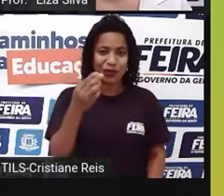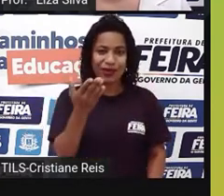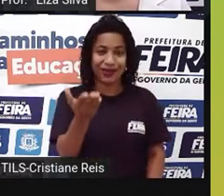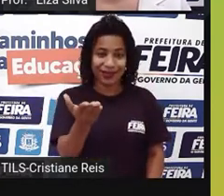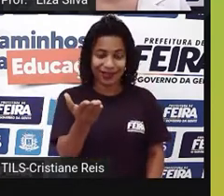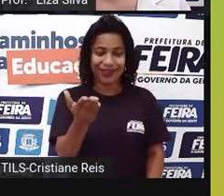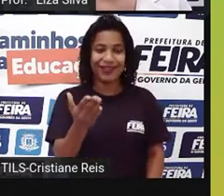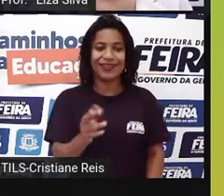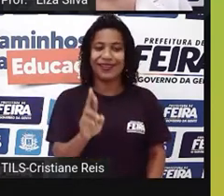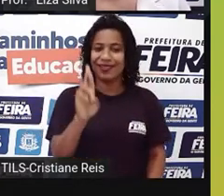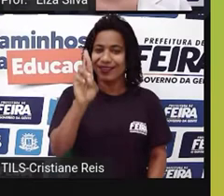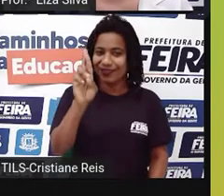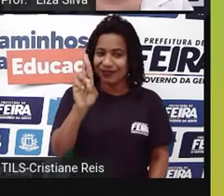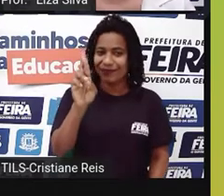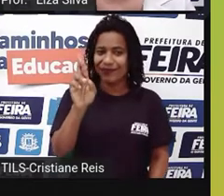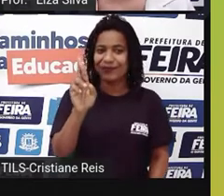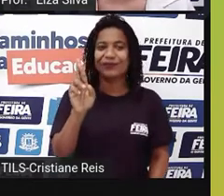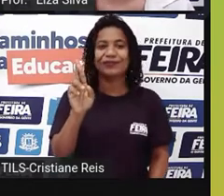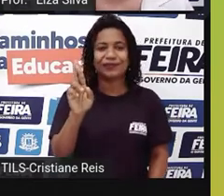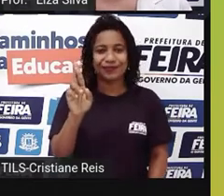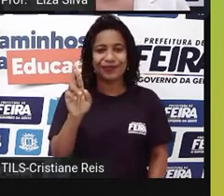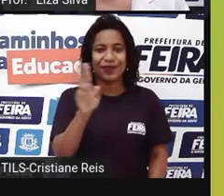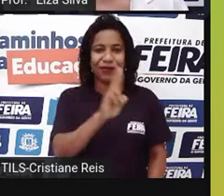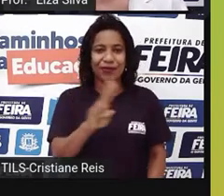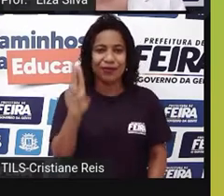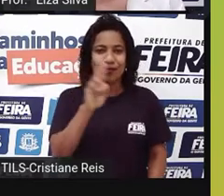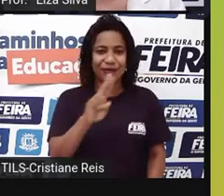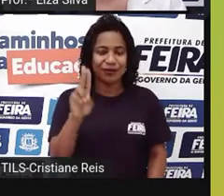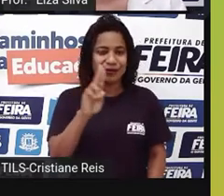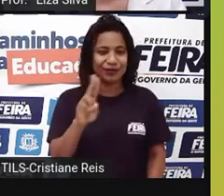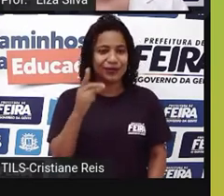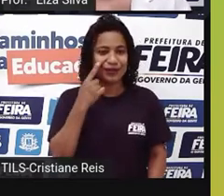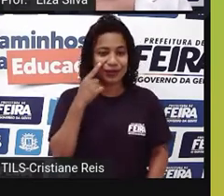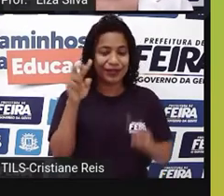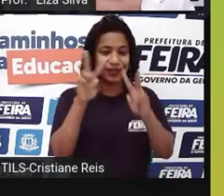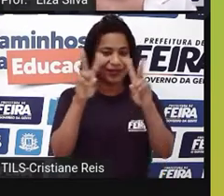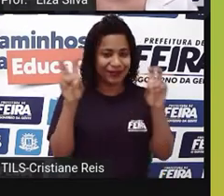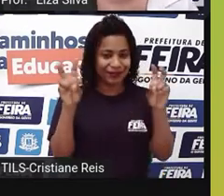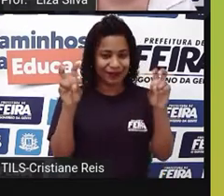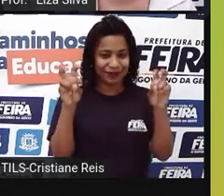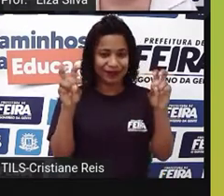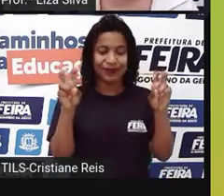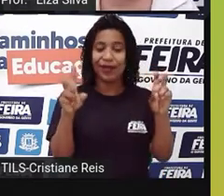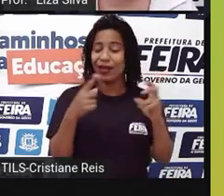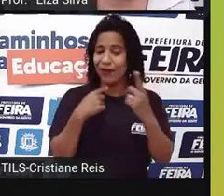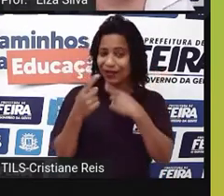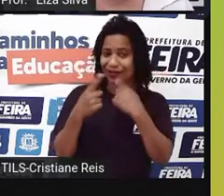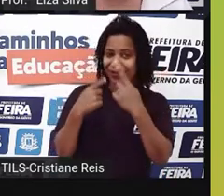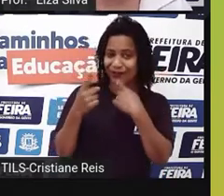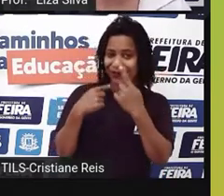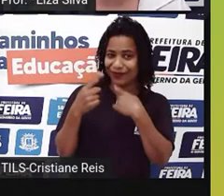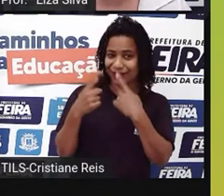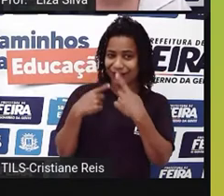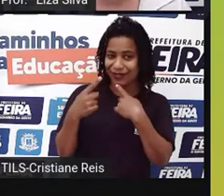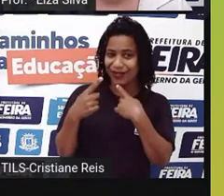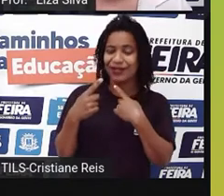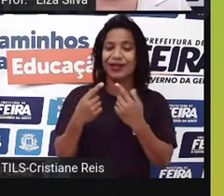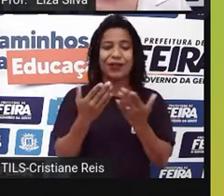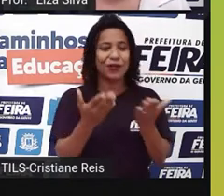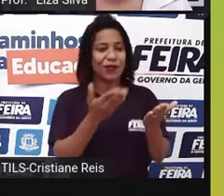entrevista é justamente intitulada Job Interview Job. Então, é uma entrevista de emprego com o John.